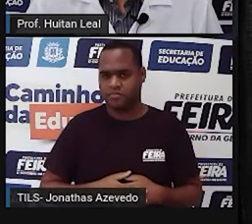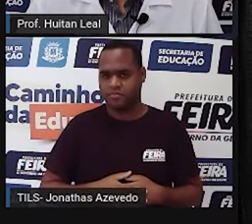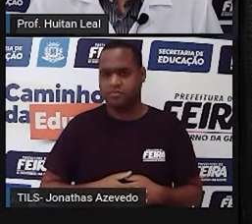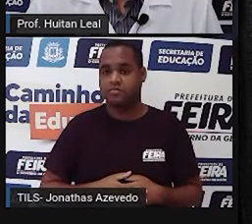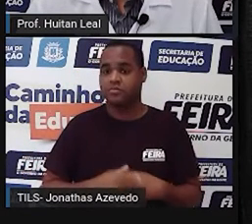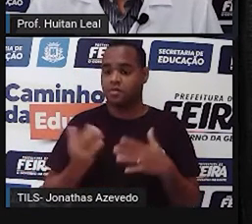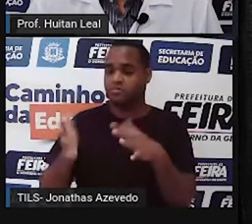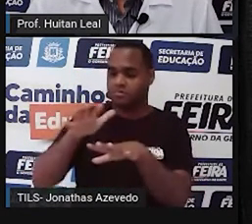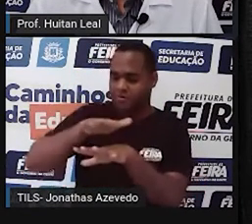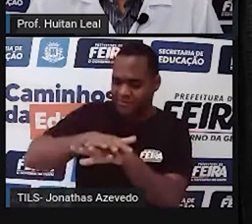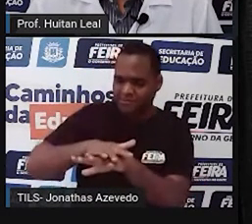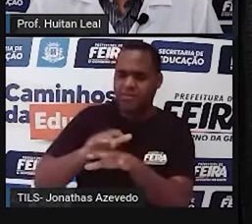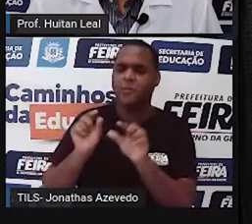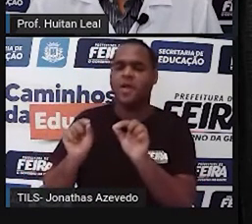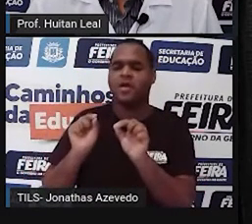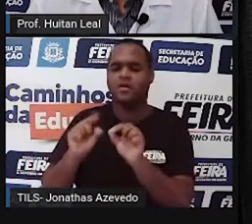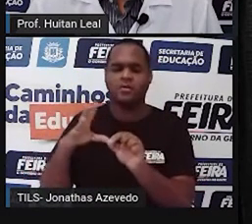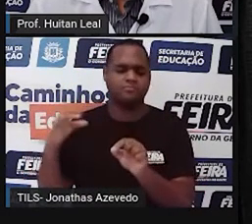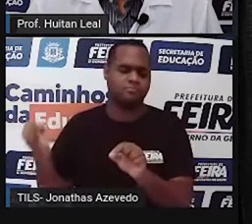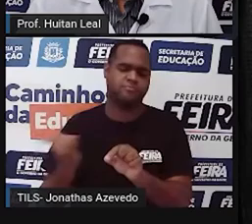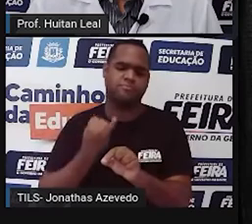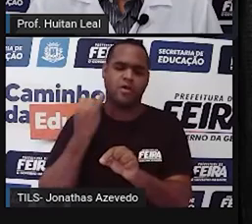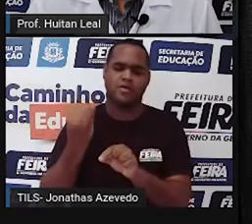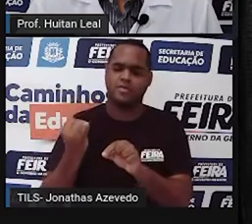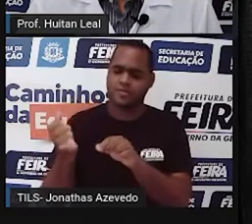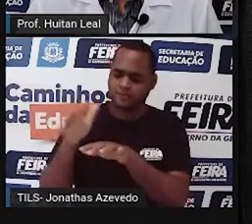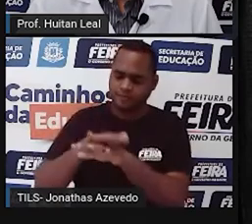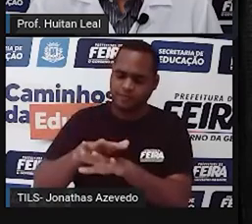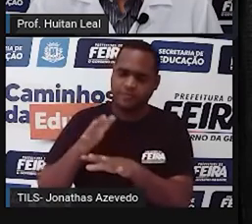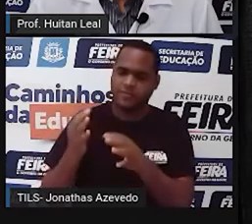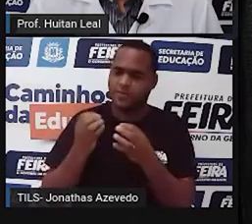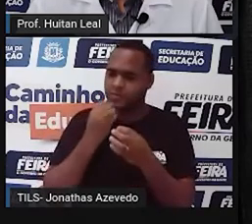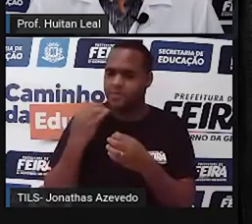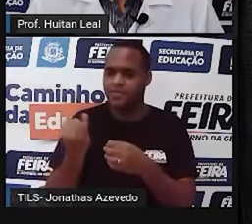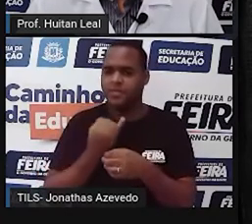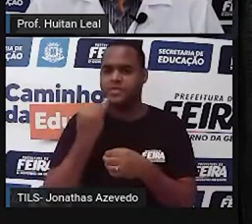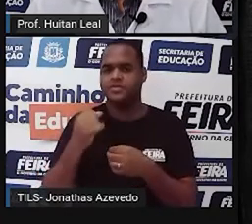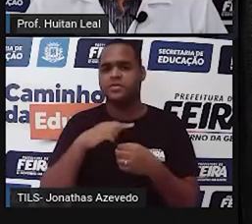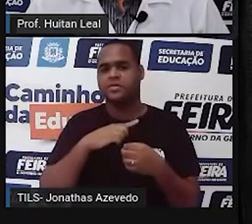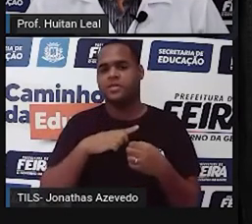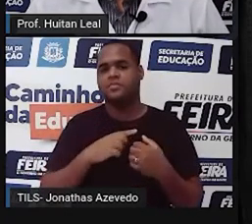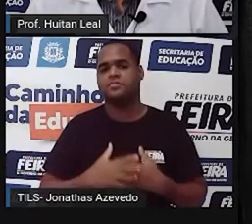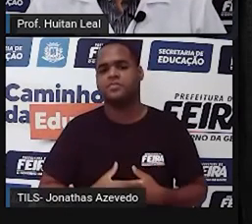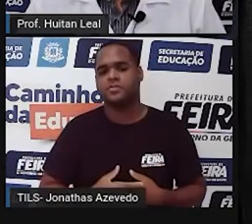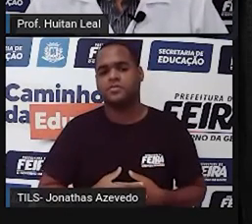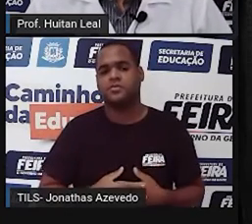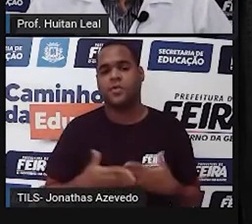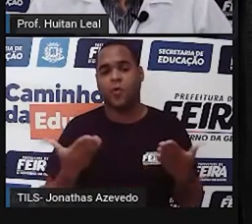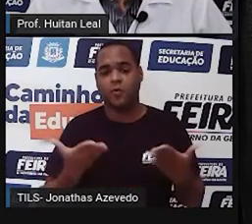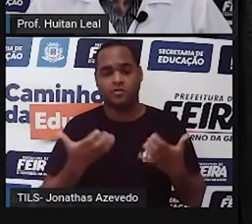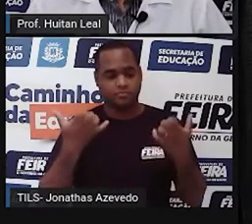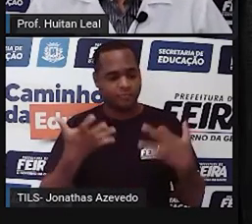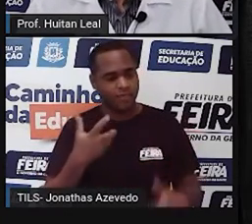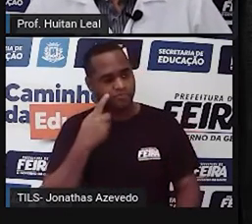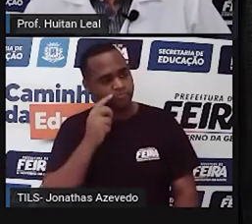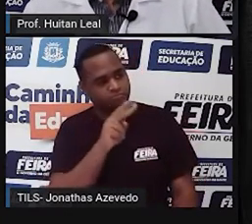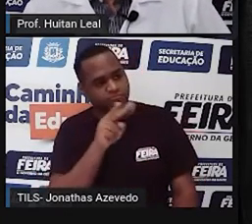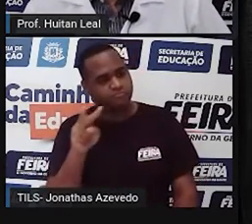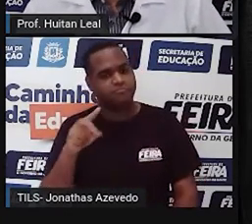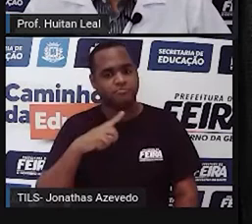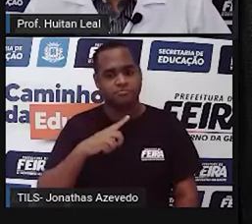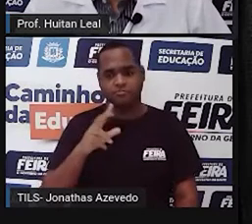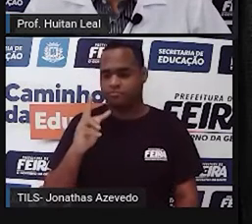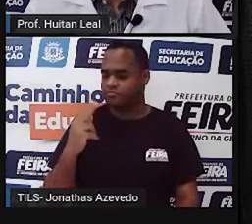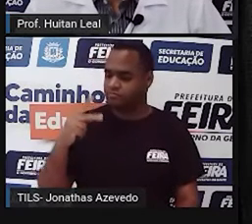incluir é necessário. Por isso, nós vemos hoje que, até nas